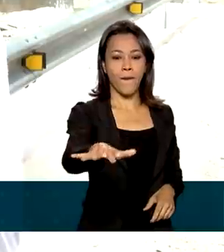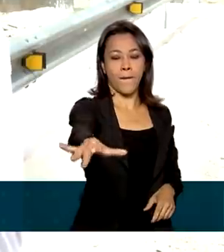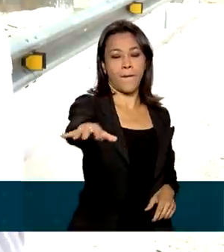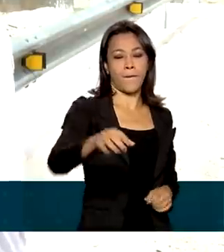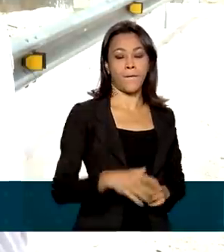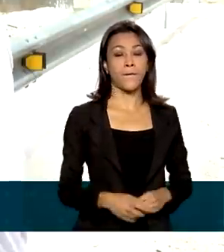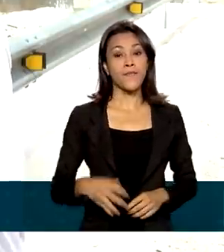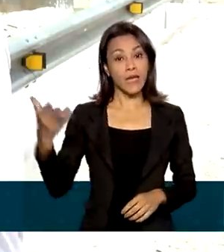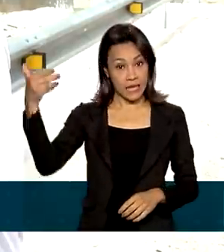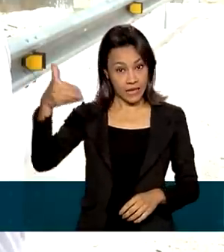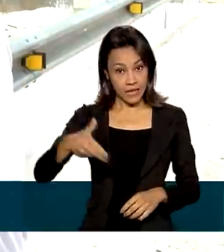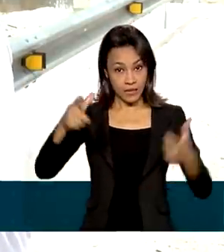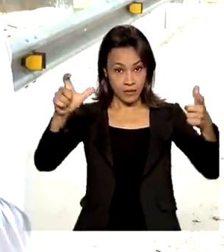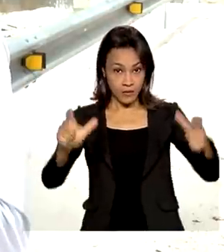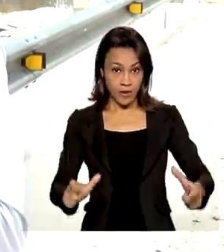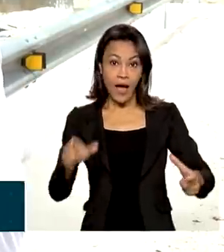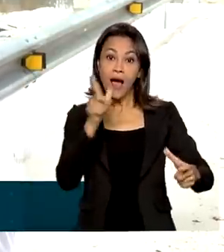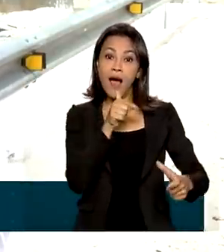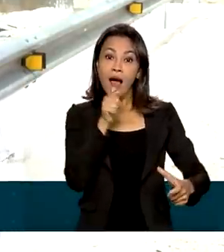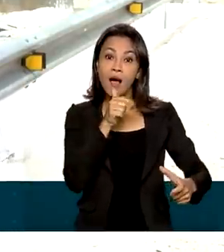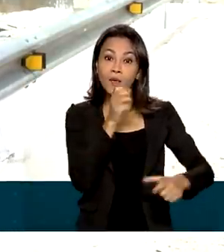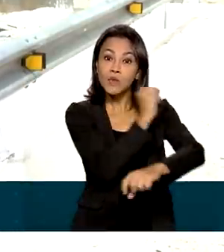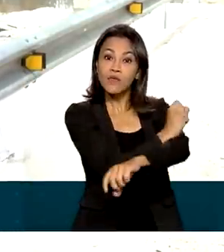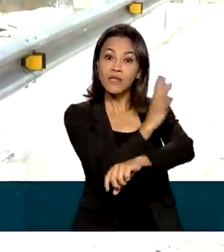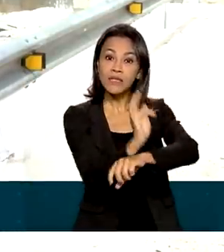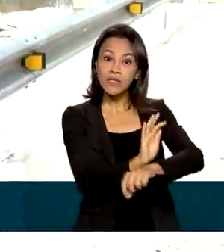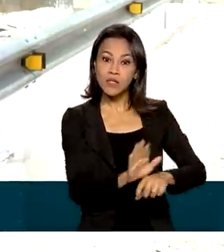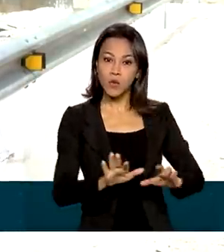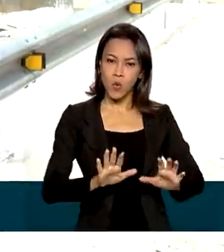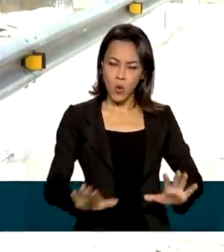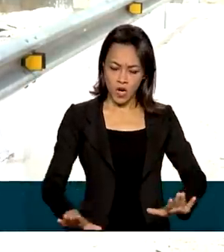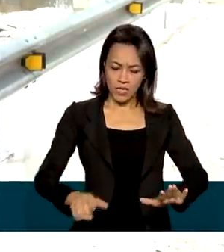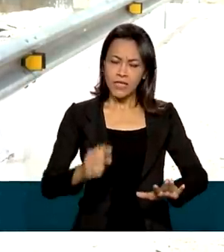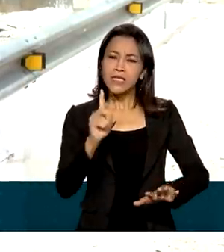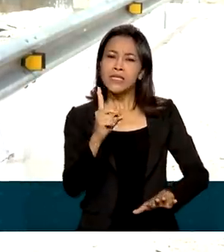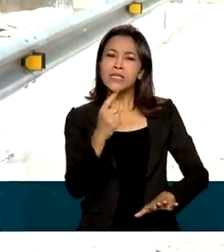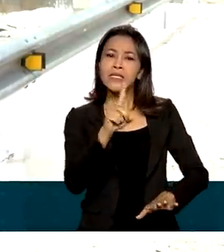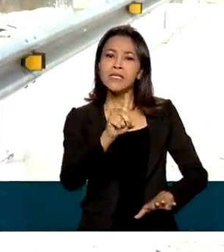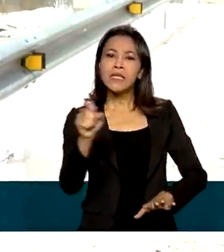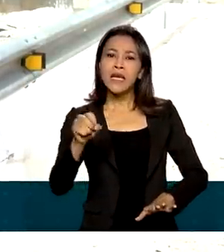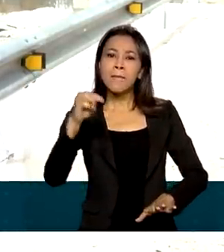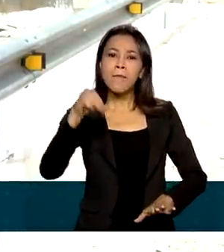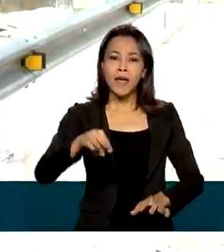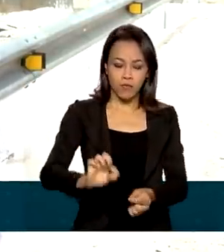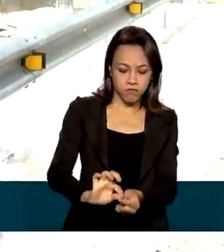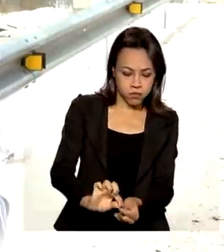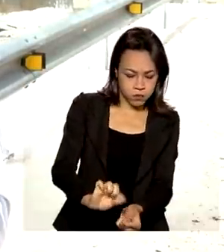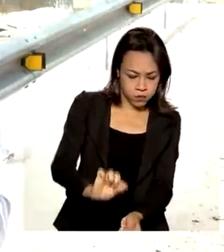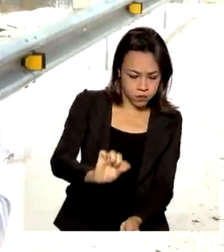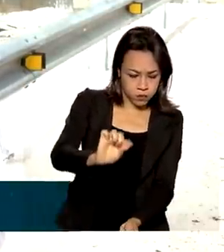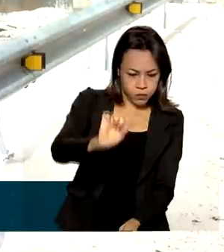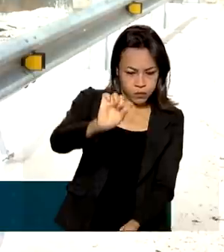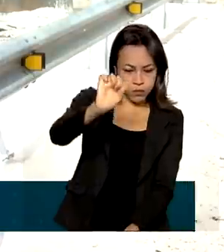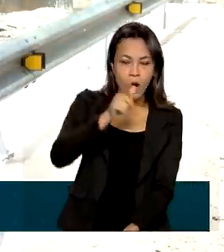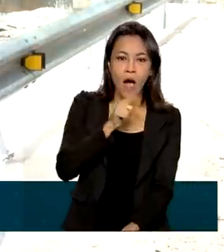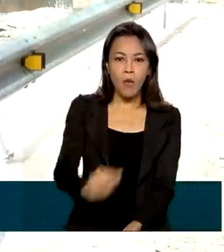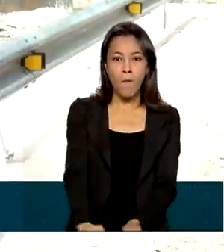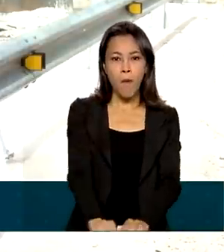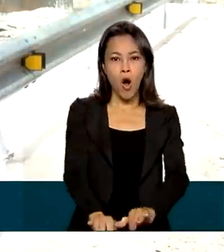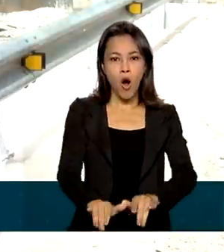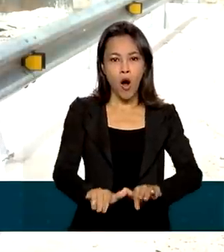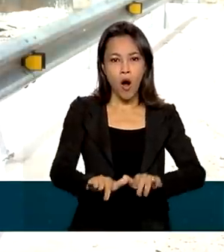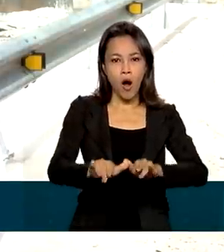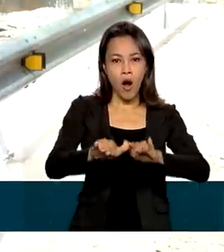Nesta estação, a água do Velho Chico é bombeada a 100 metros de altura e lançada nos canais e reservatórios até os estados do